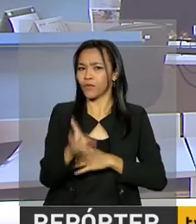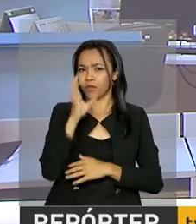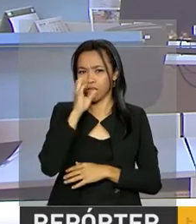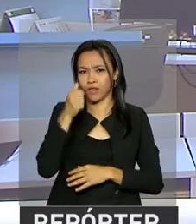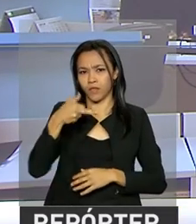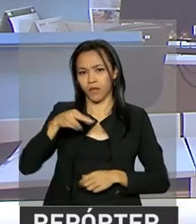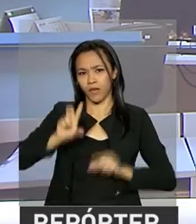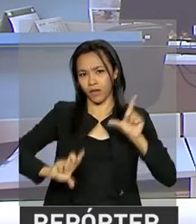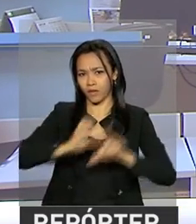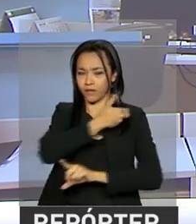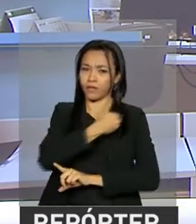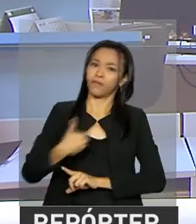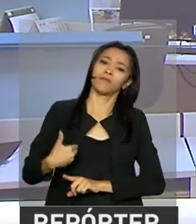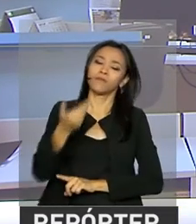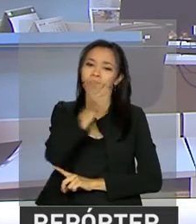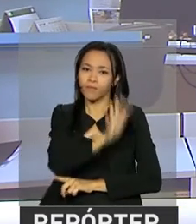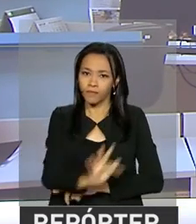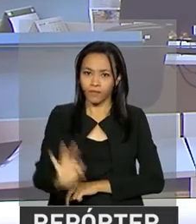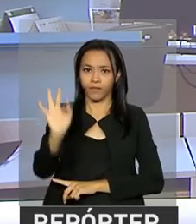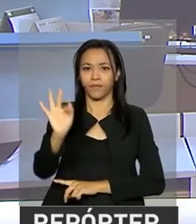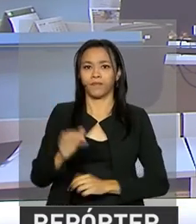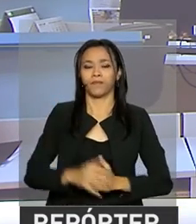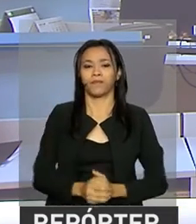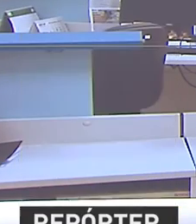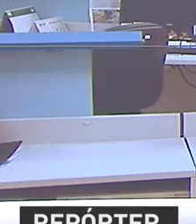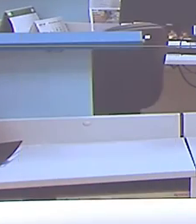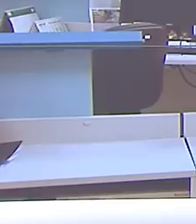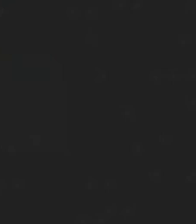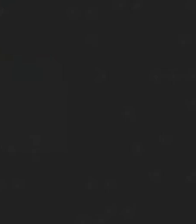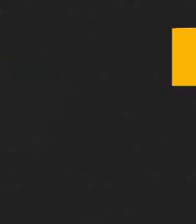gente aqui na TV NBR, a TV do Governo Federal.